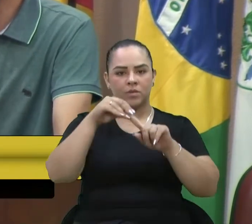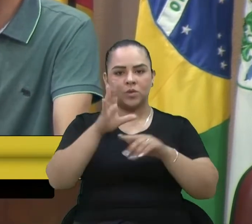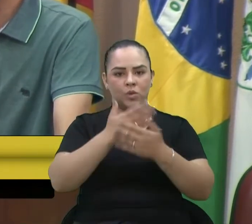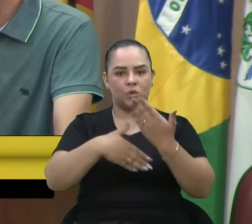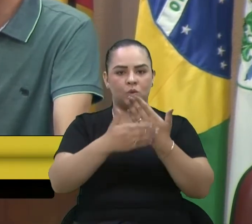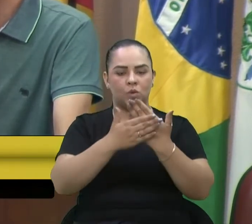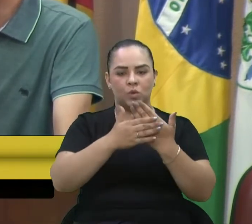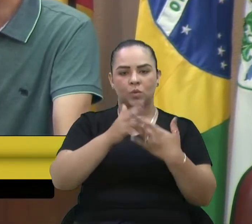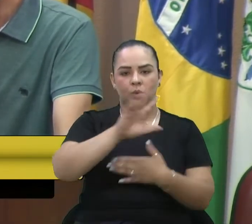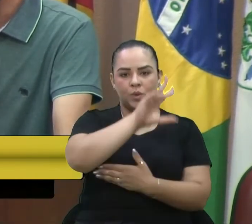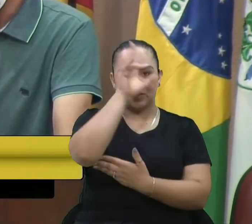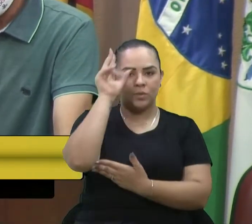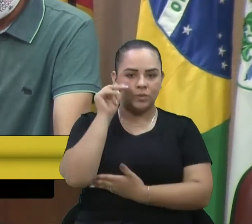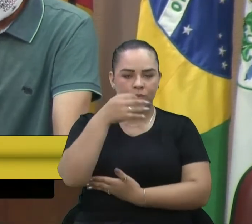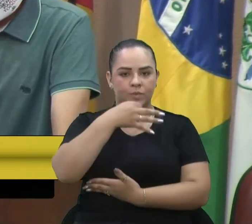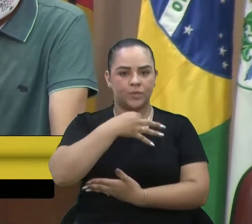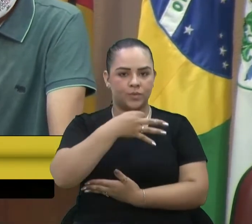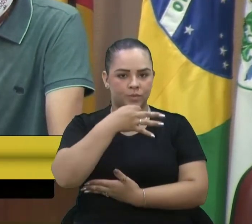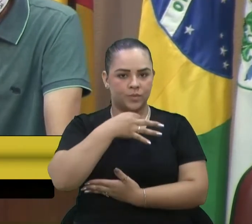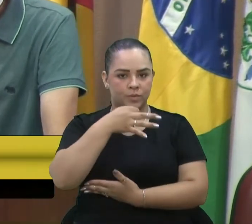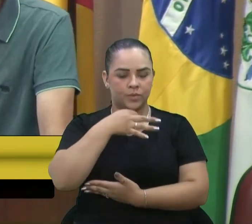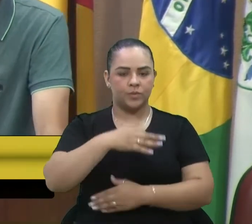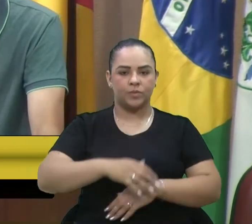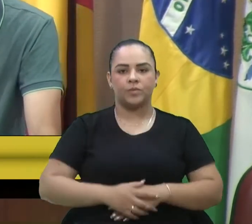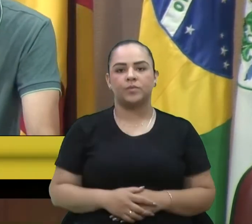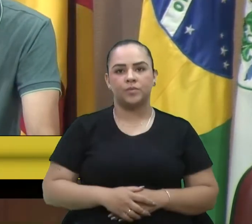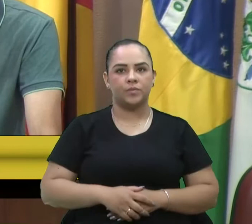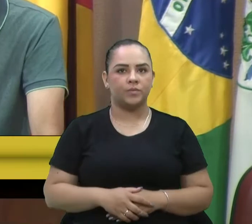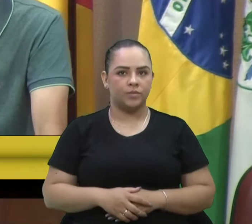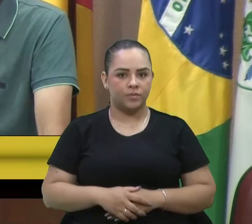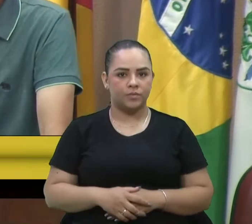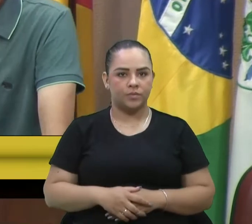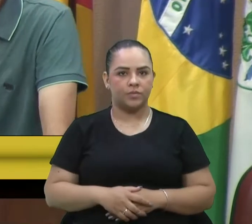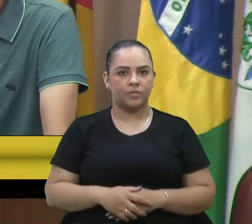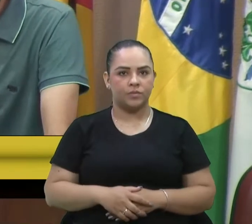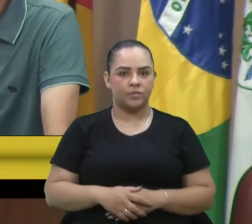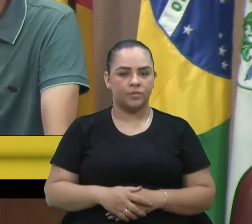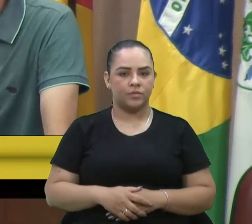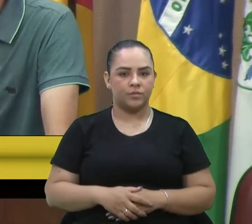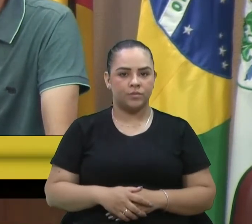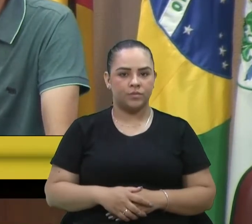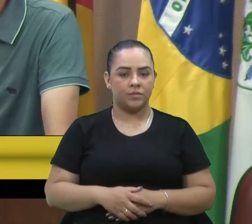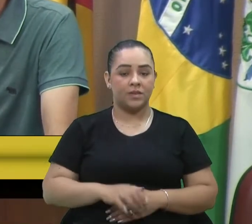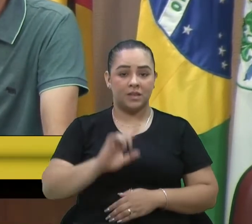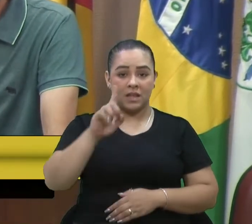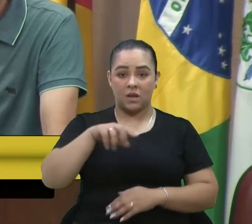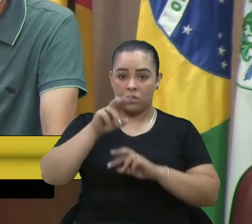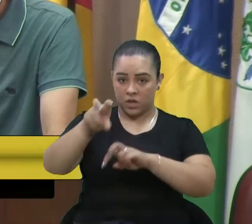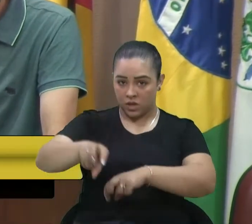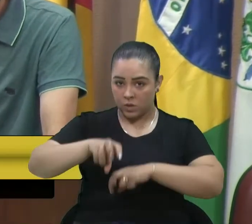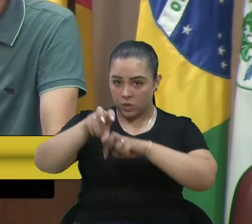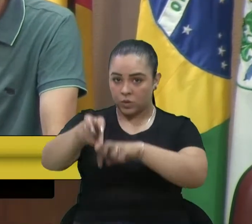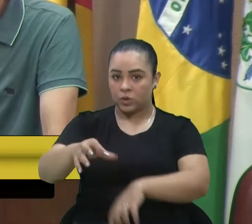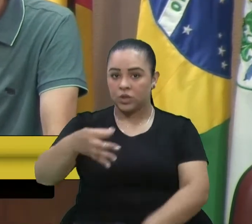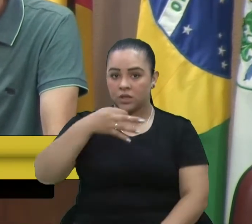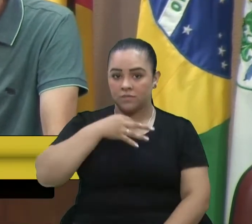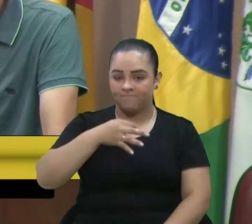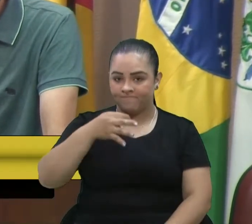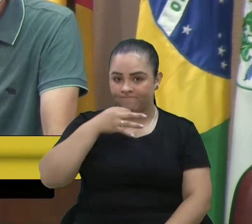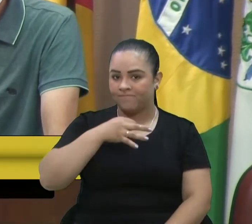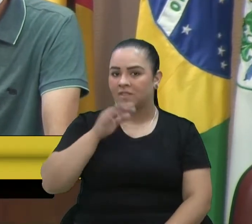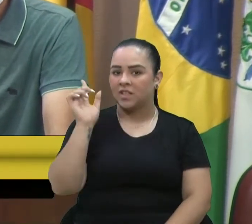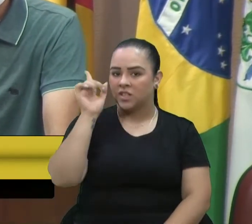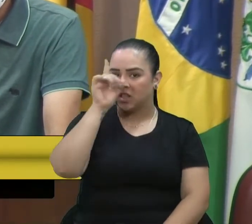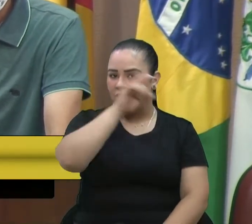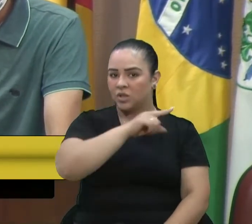município de Caxias do Sul, que é o interior de Caxias que pede socorro devido à